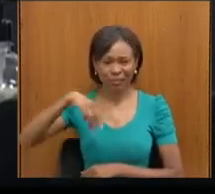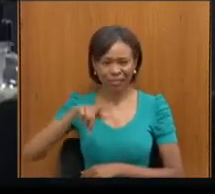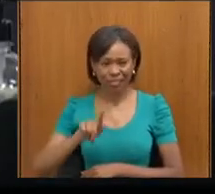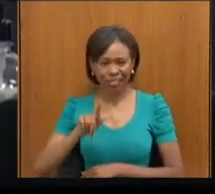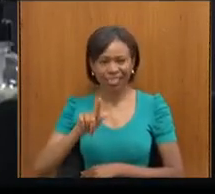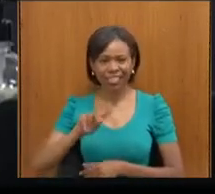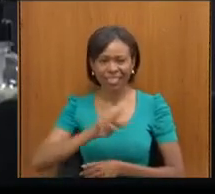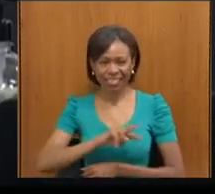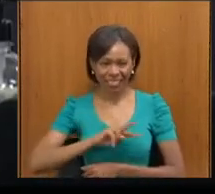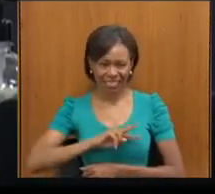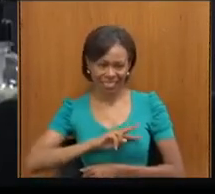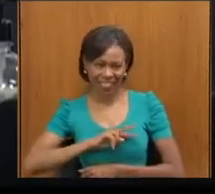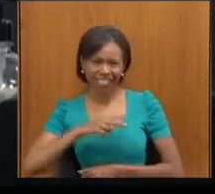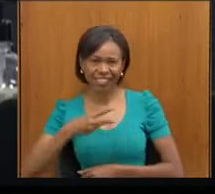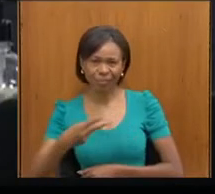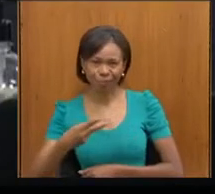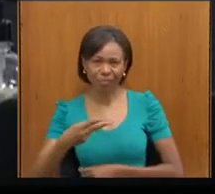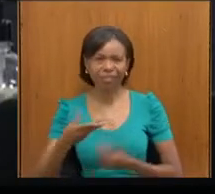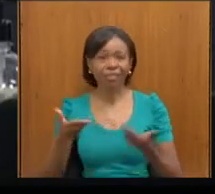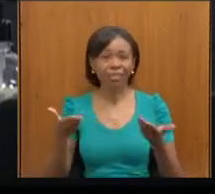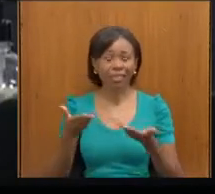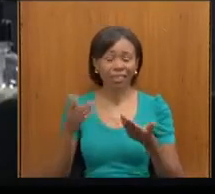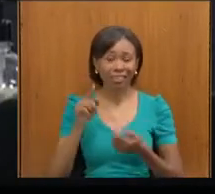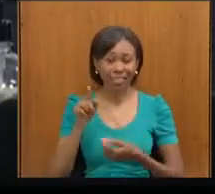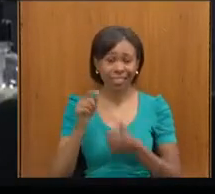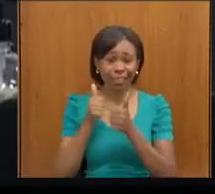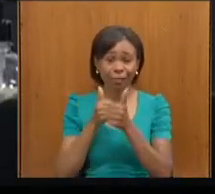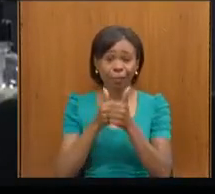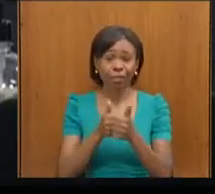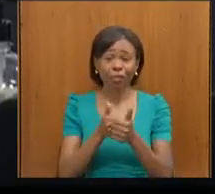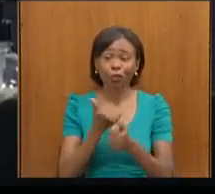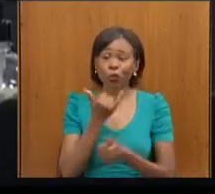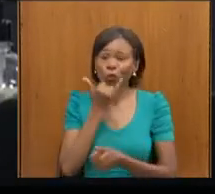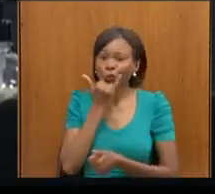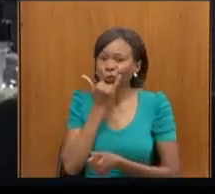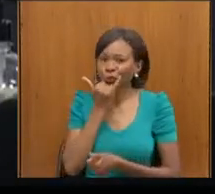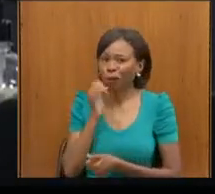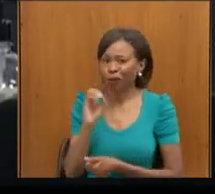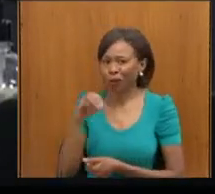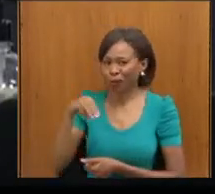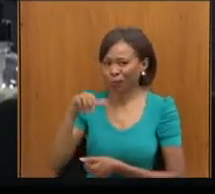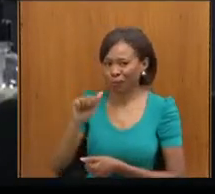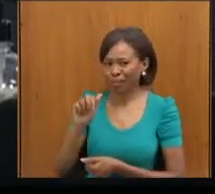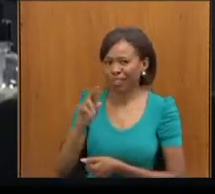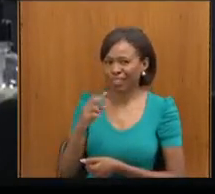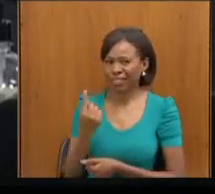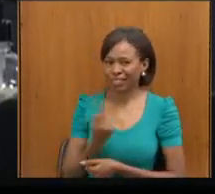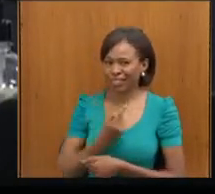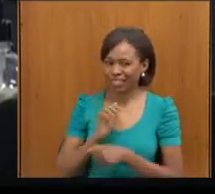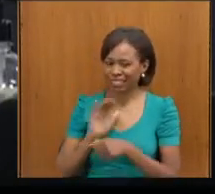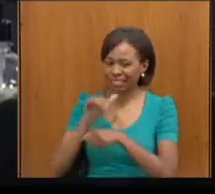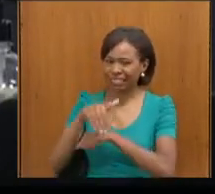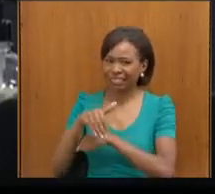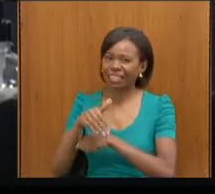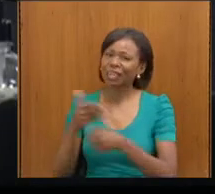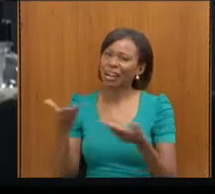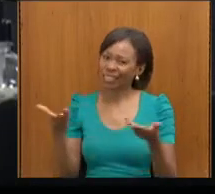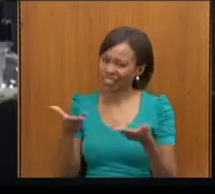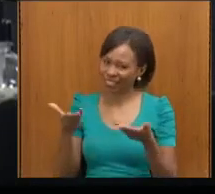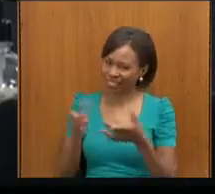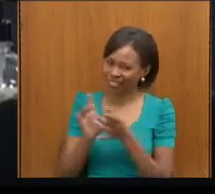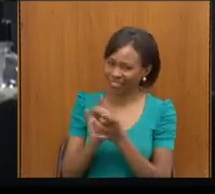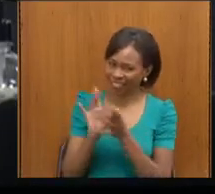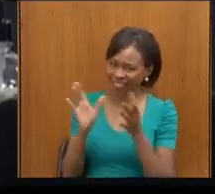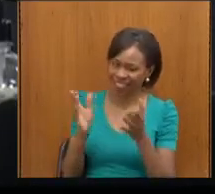audiência. Me desculpa aqui, porque no sistema aqui a gente te pulou, viu, Omar? Mas vamos lá, não poderíamos deixar